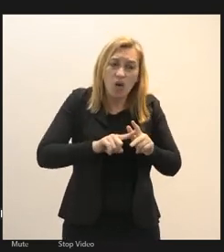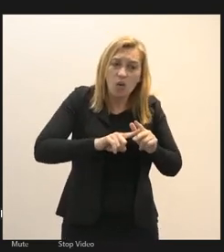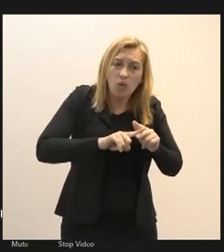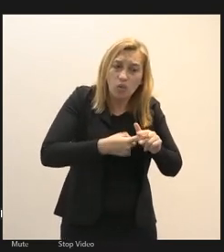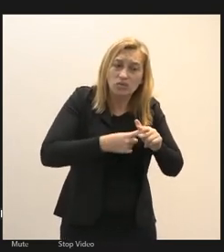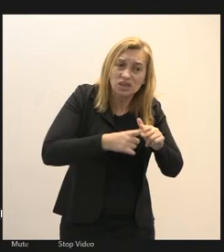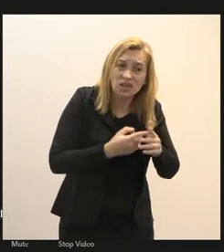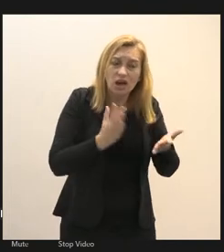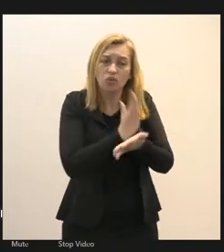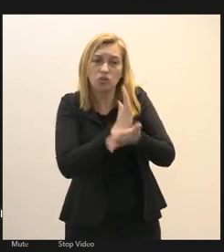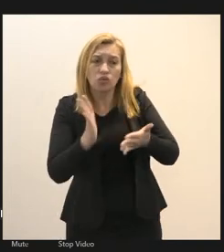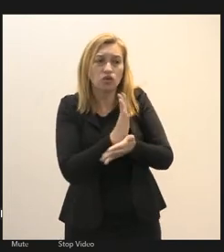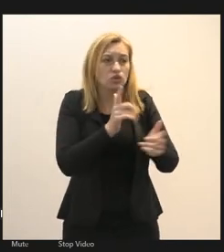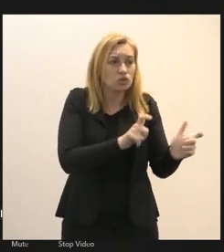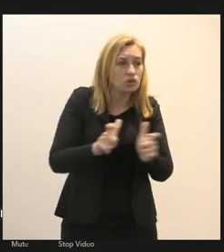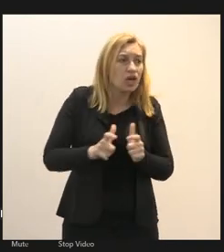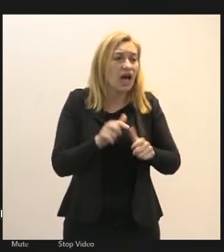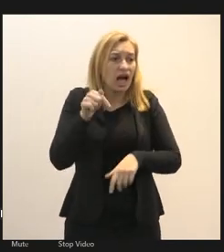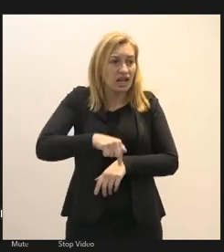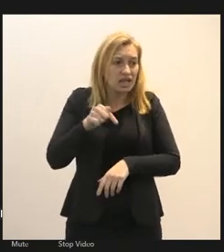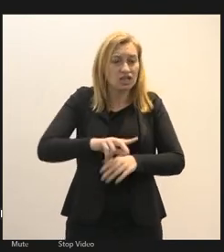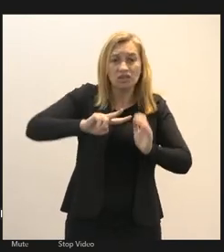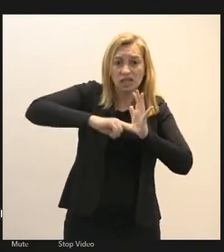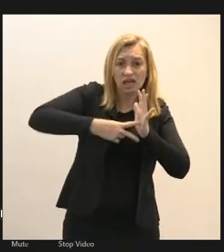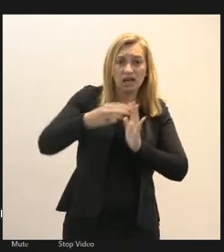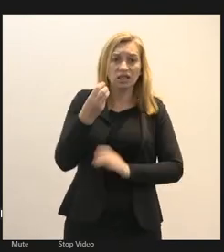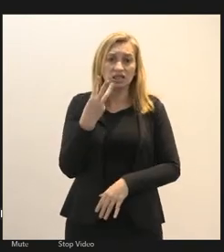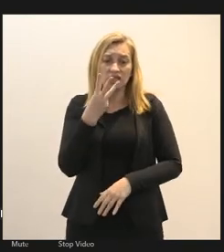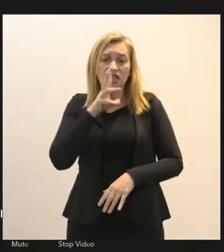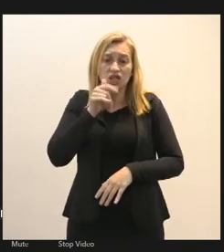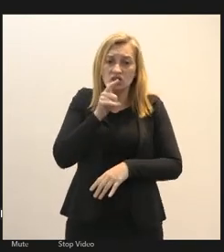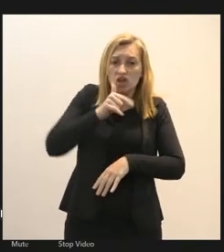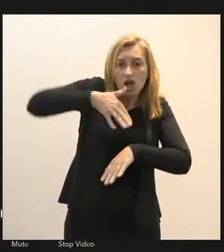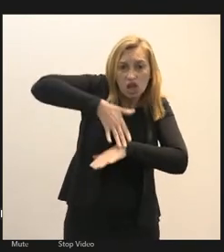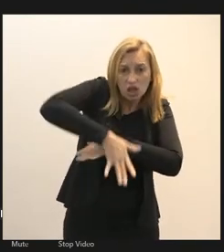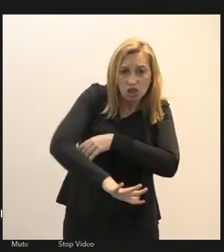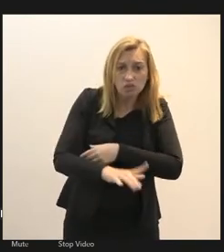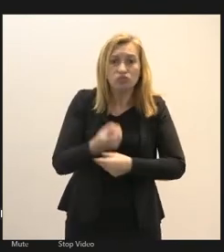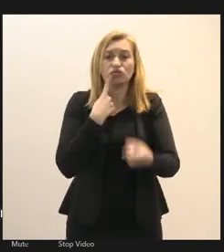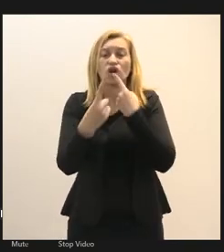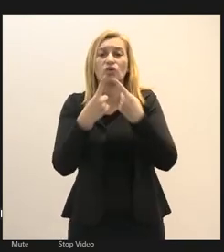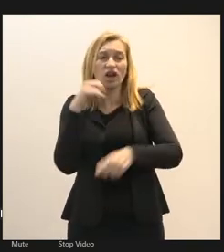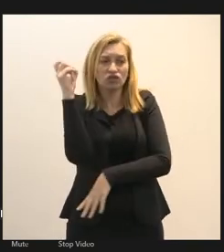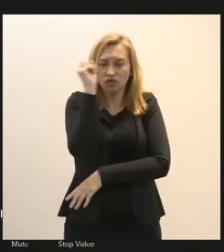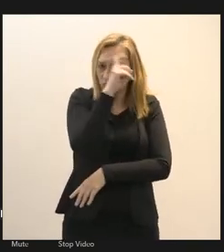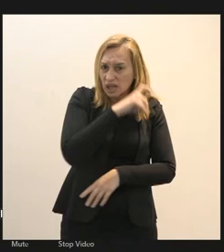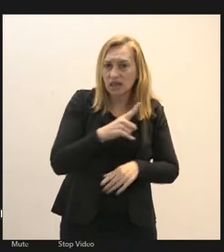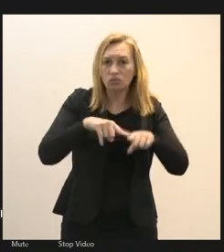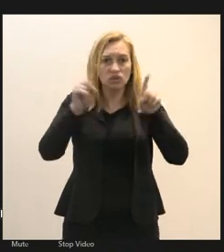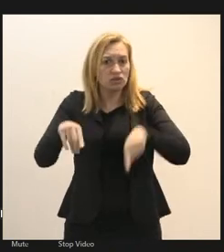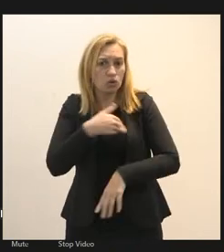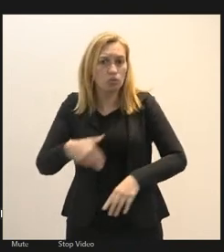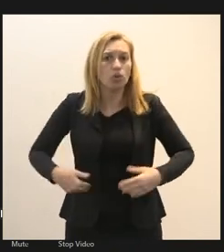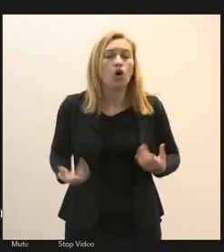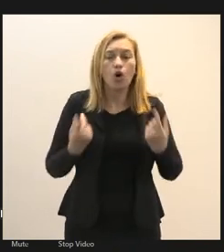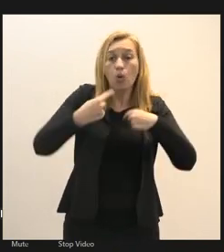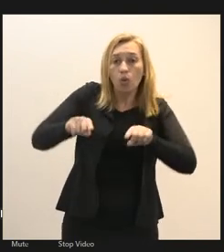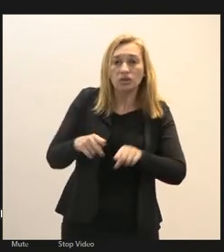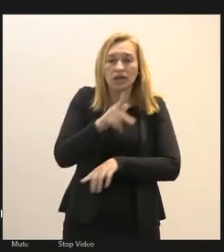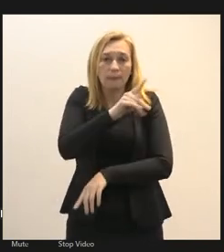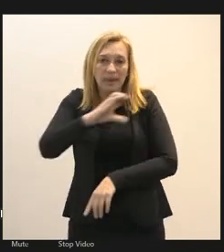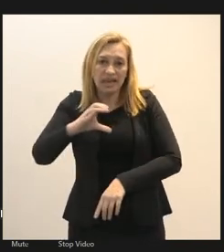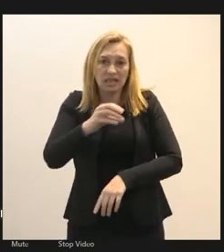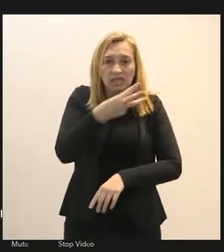nos sindicatos servidores de 3 rios a gente tem até dificuldade de dialogar com o servidor contra a PEC 32